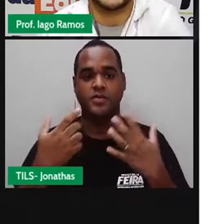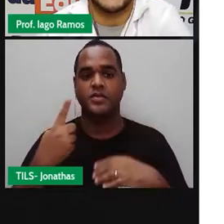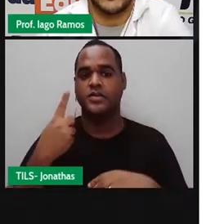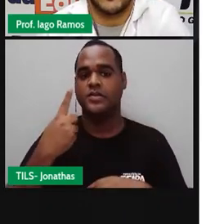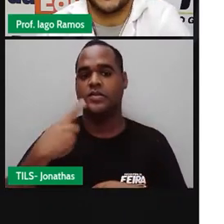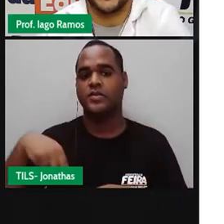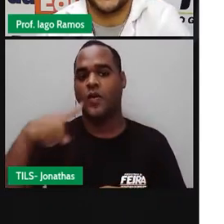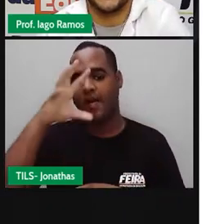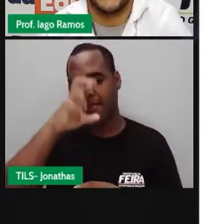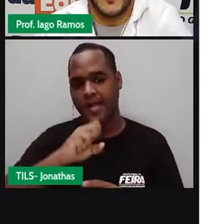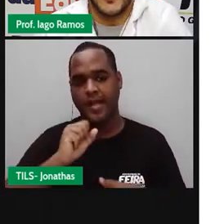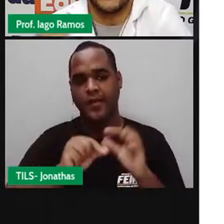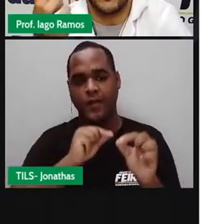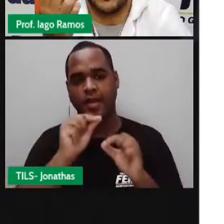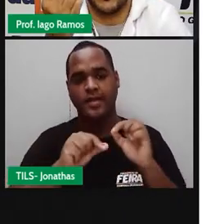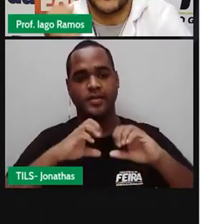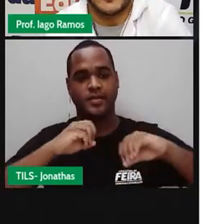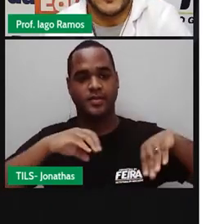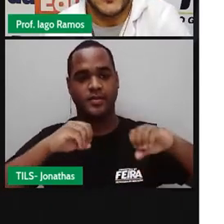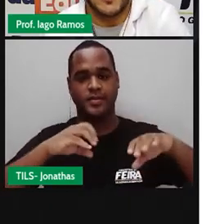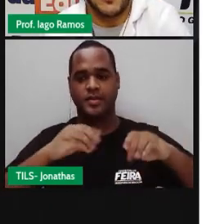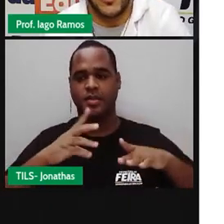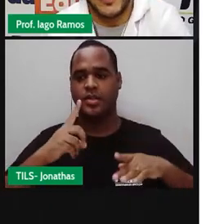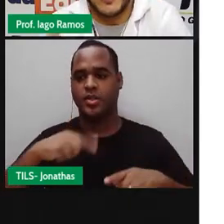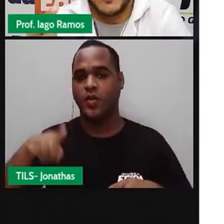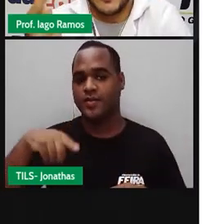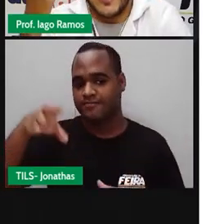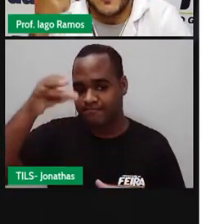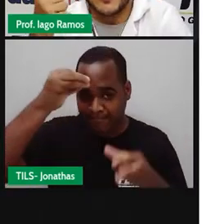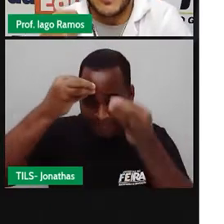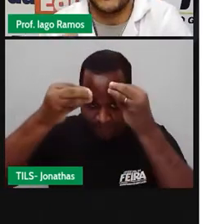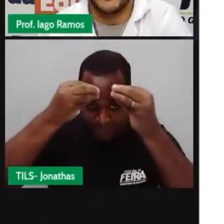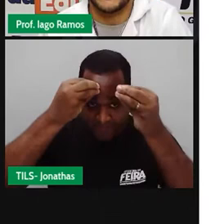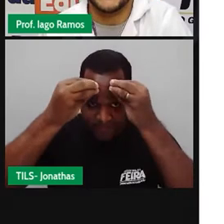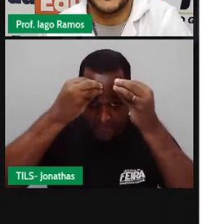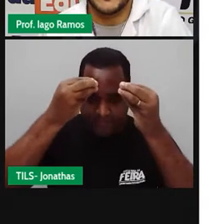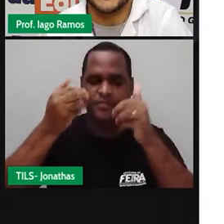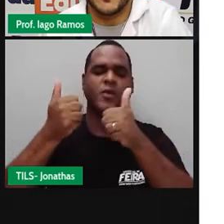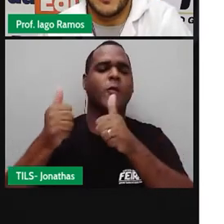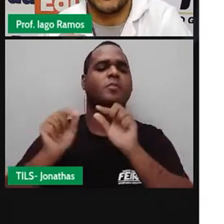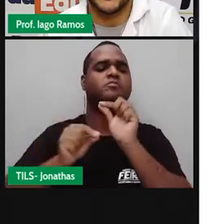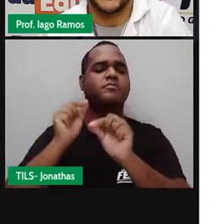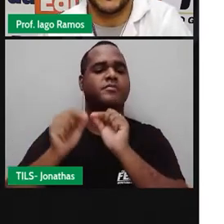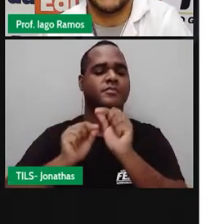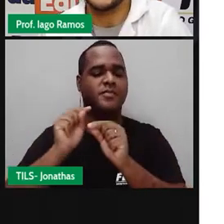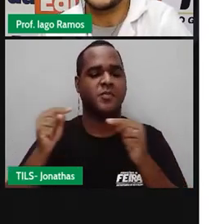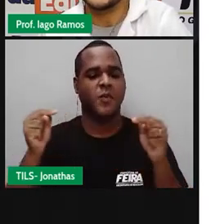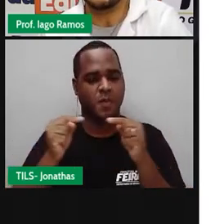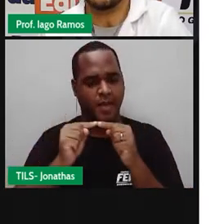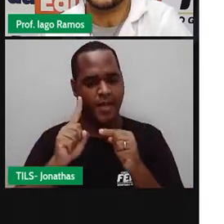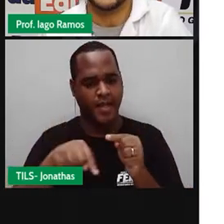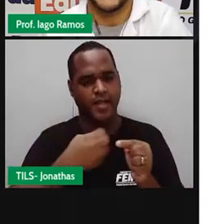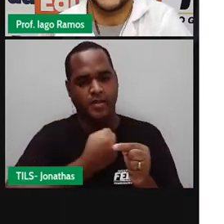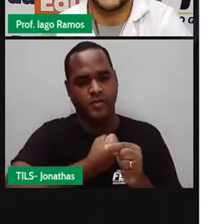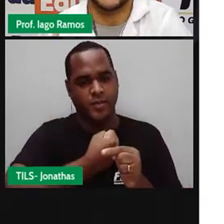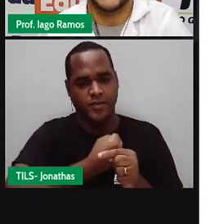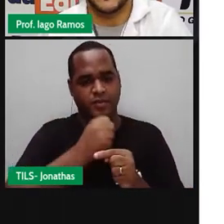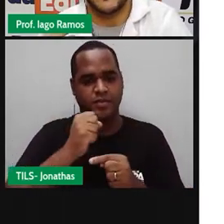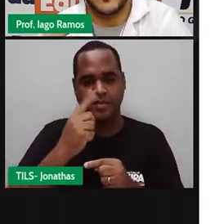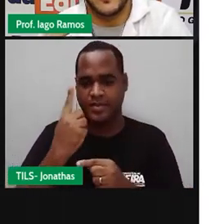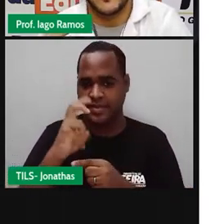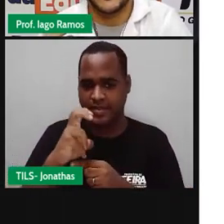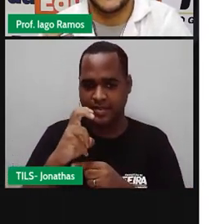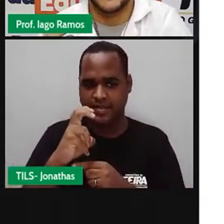vai aprender nessa aula? Aí eu vou buscar na sua memória. Lembra da aula antes dessa aula de número 15, que a gente